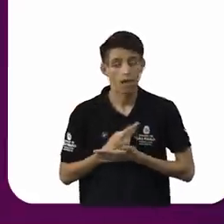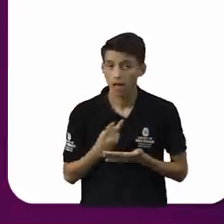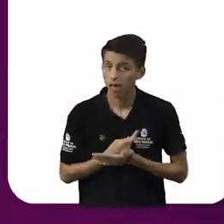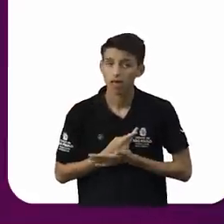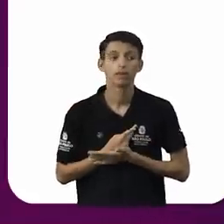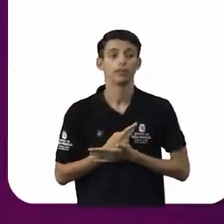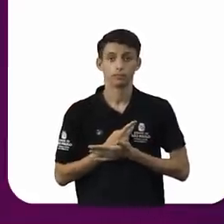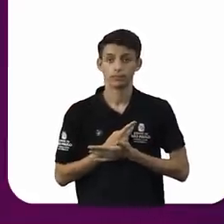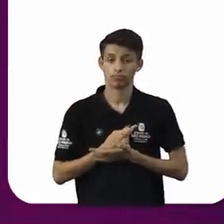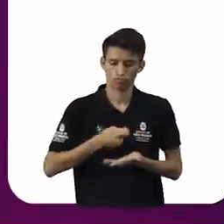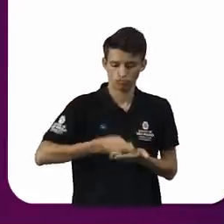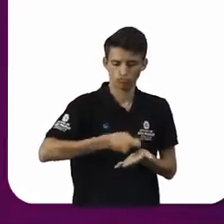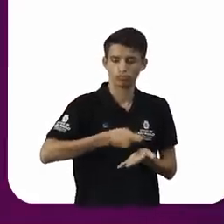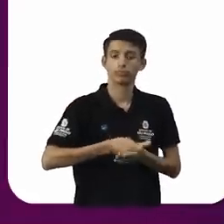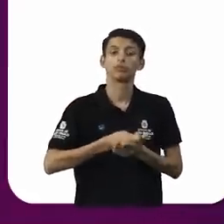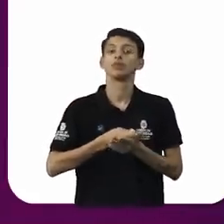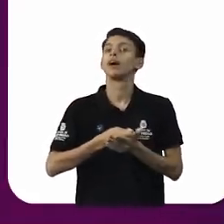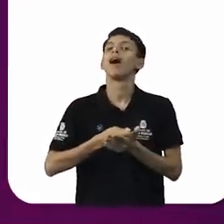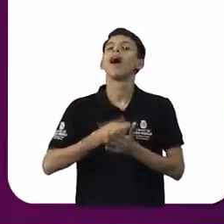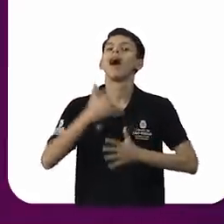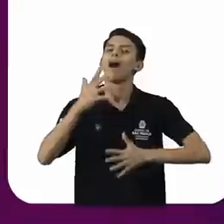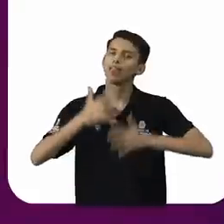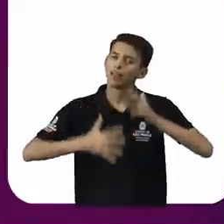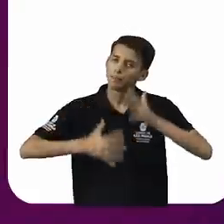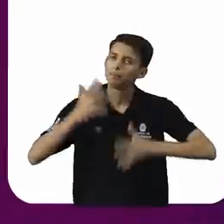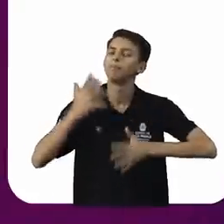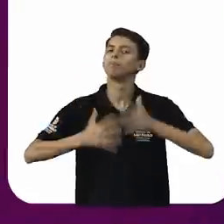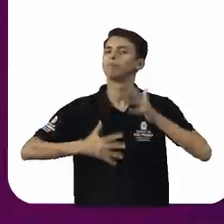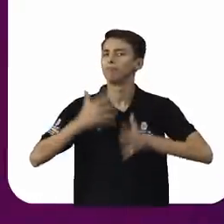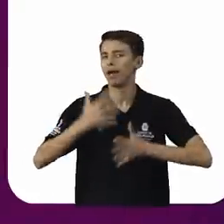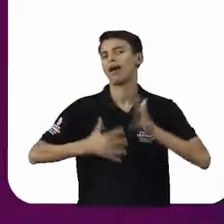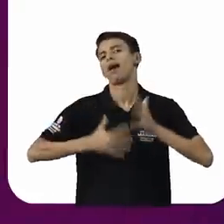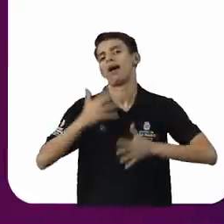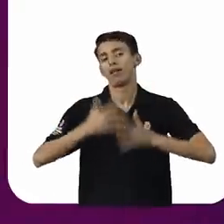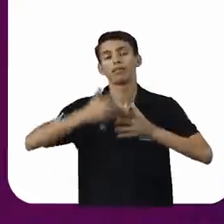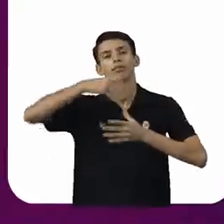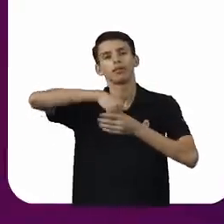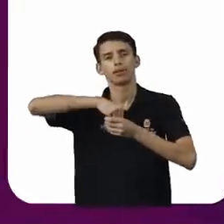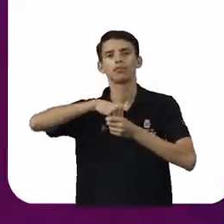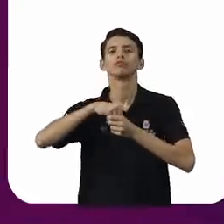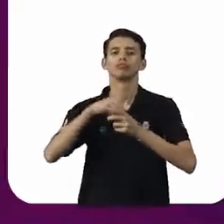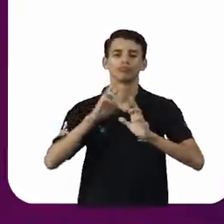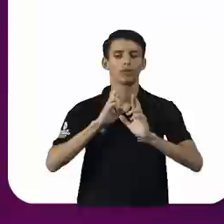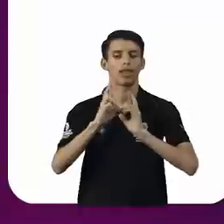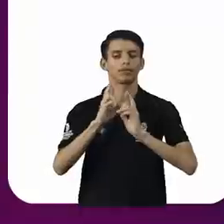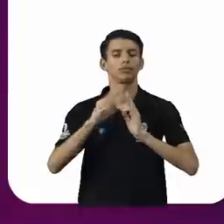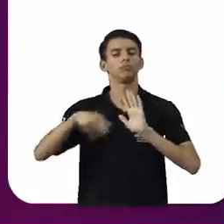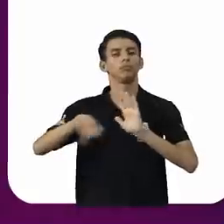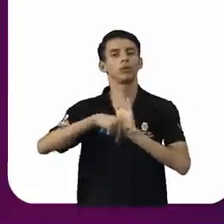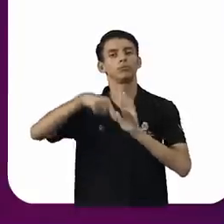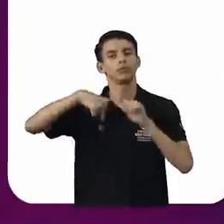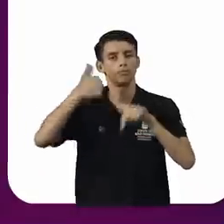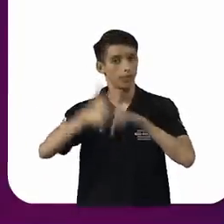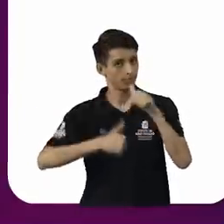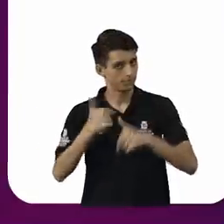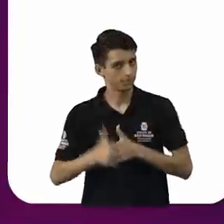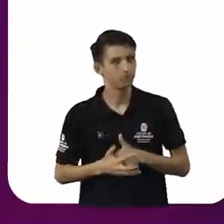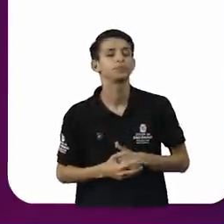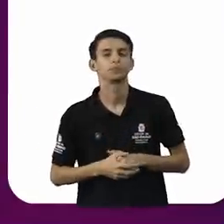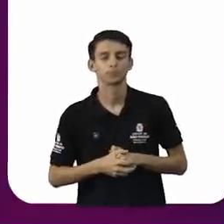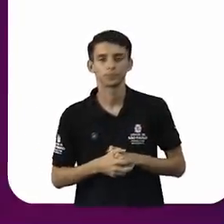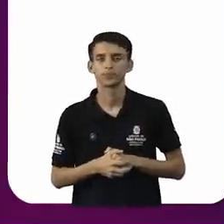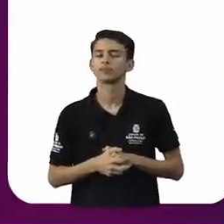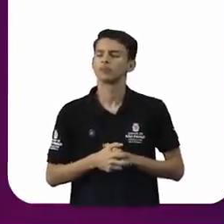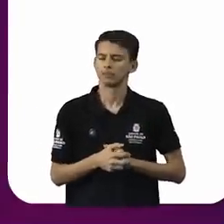e que interfere de maneira muito negativa dentro da relação de trabalho. Muito bem, doutora. Imagino